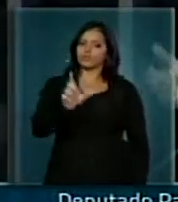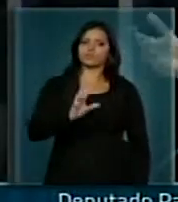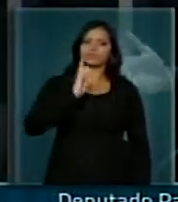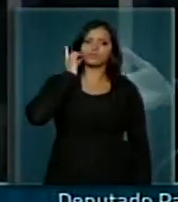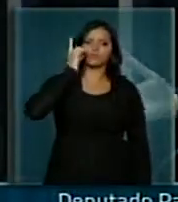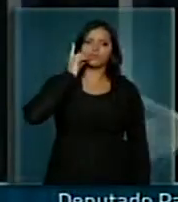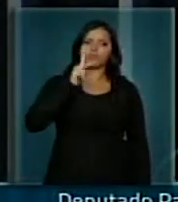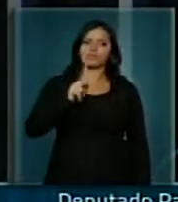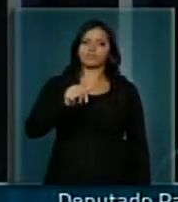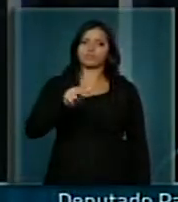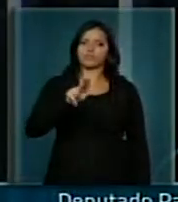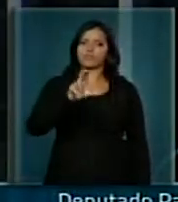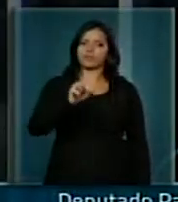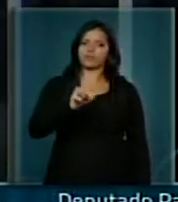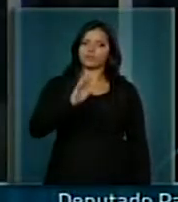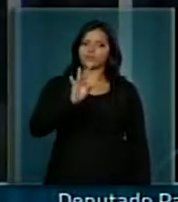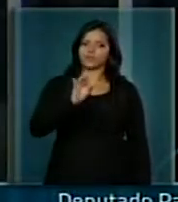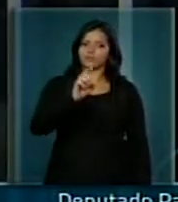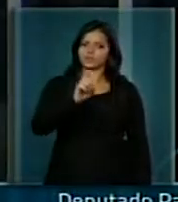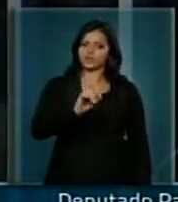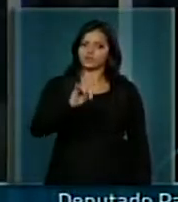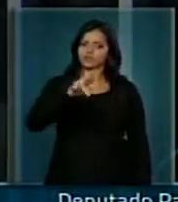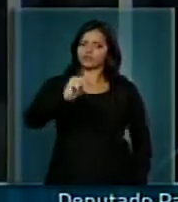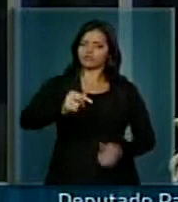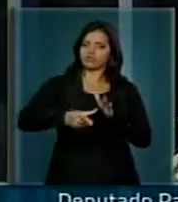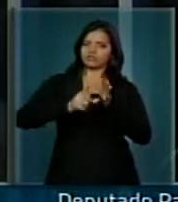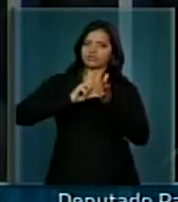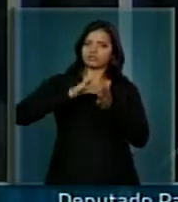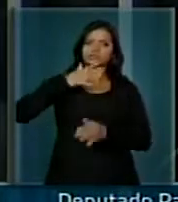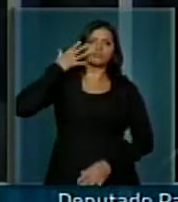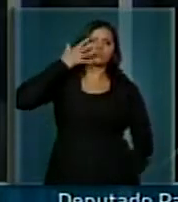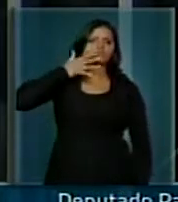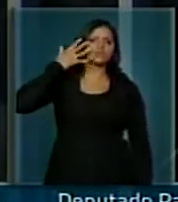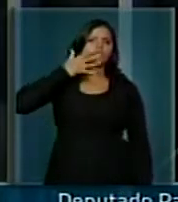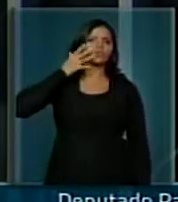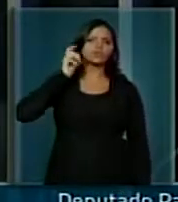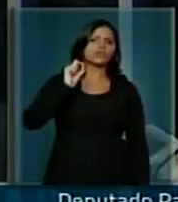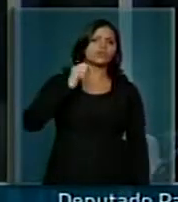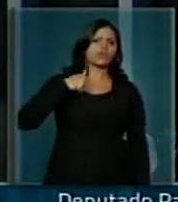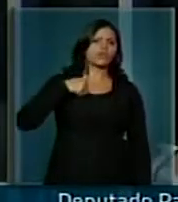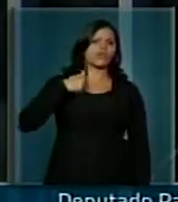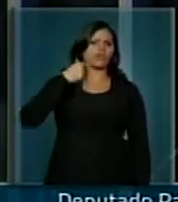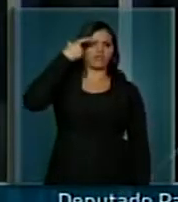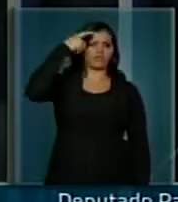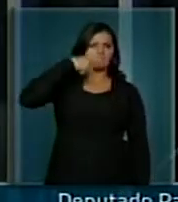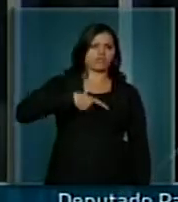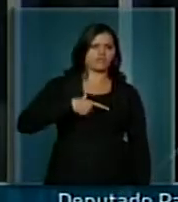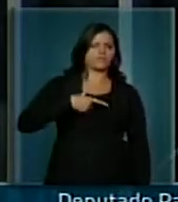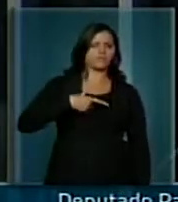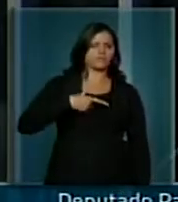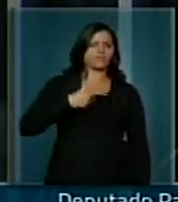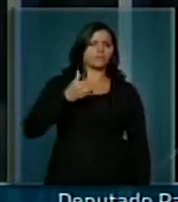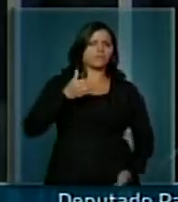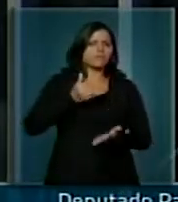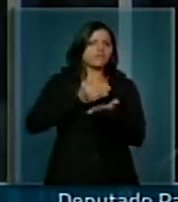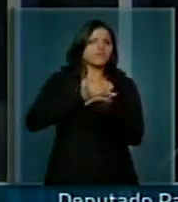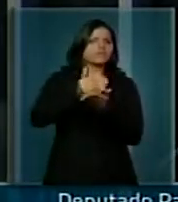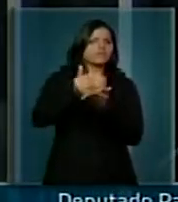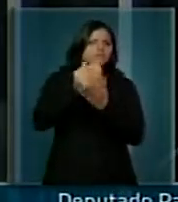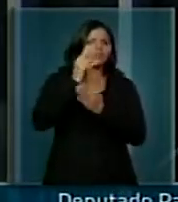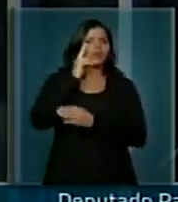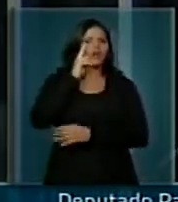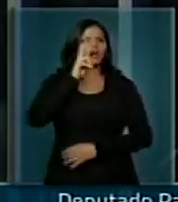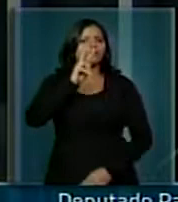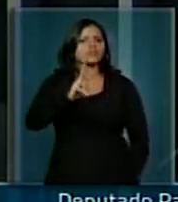Teixeira, que me antecedeu a esta tribuna, com o discurso, que eu a princípio até prestei